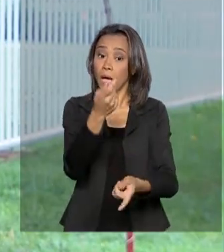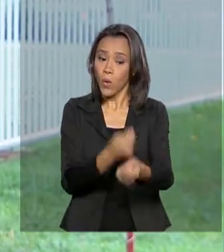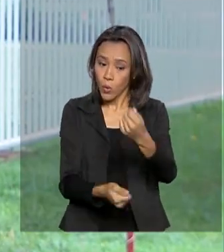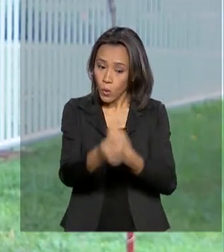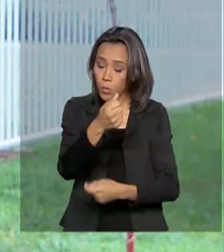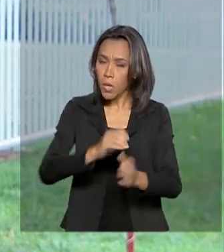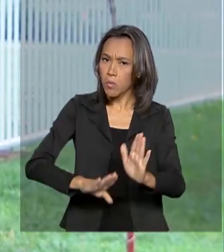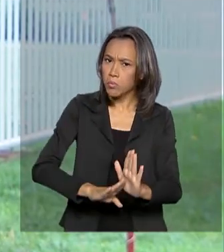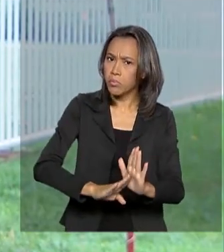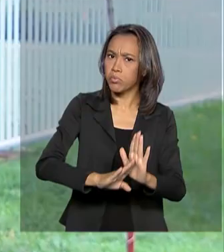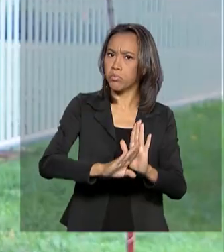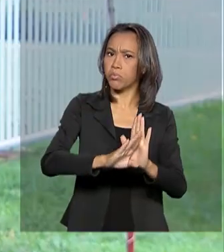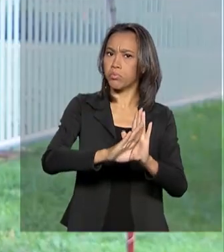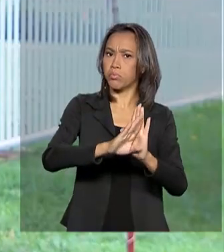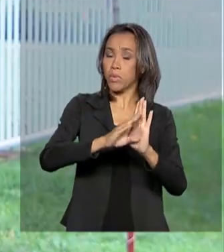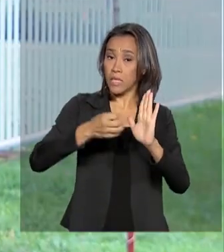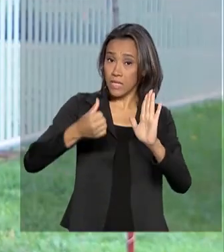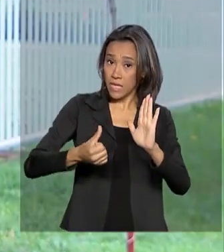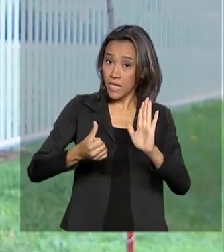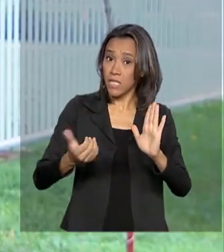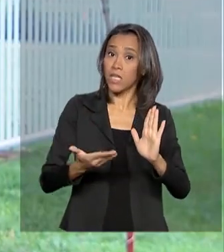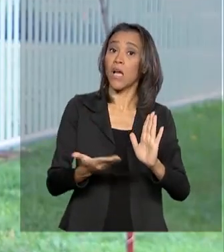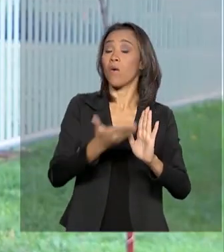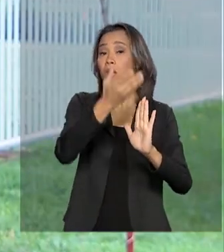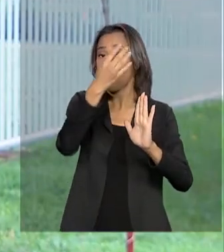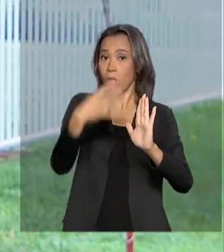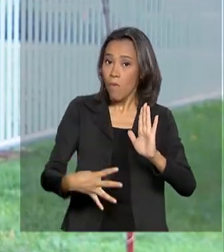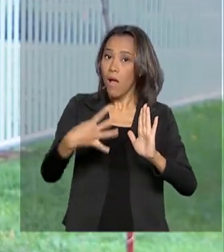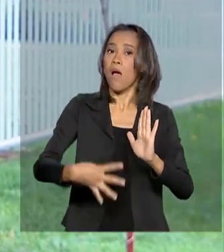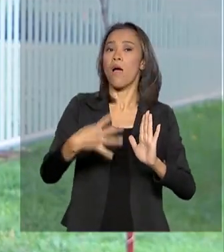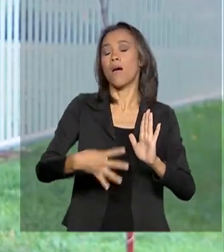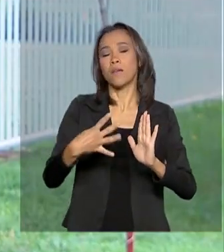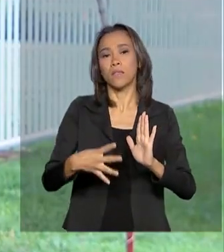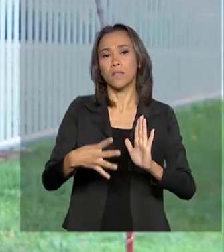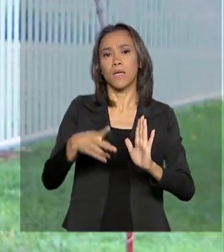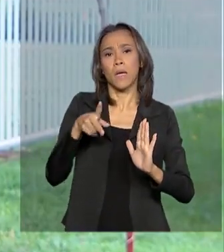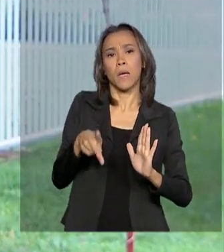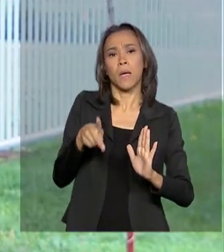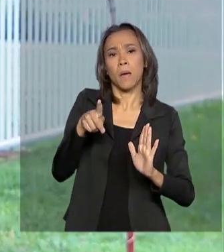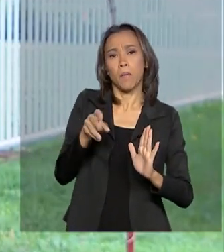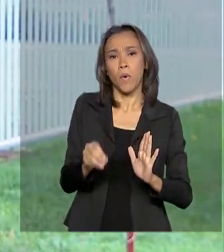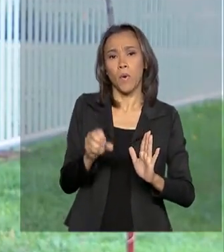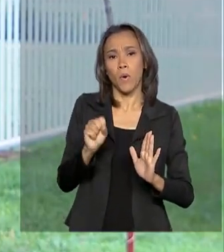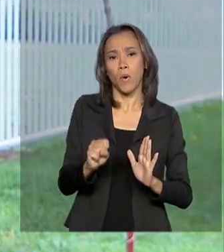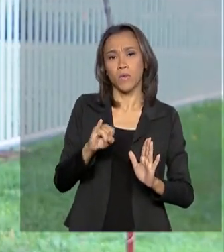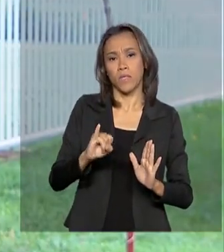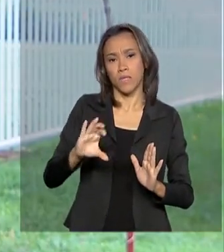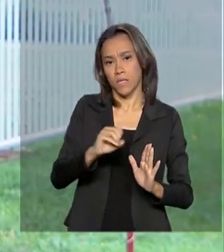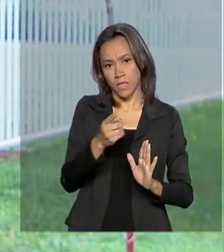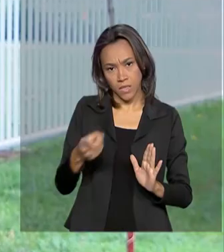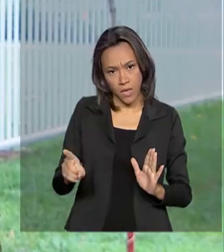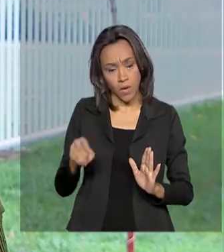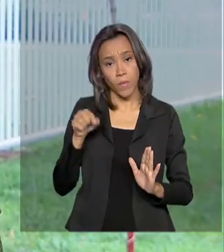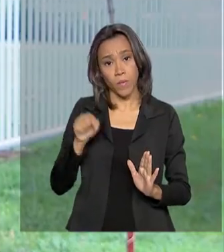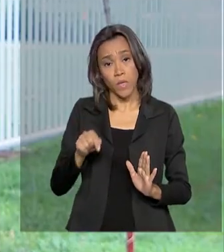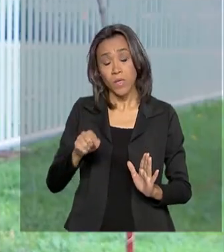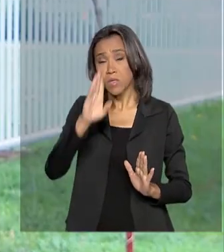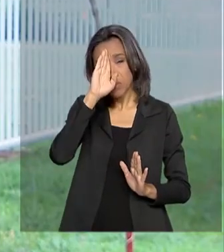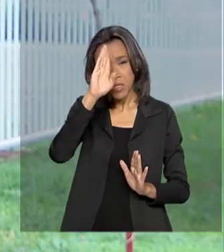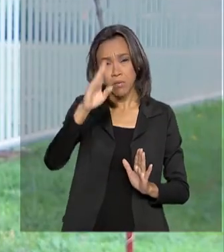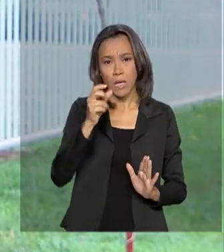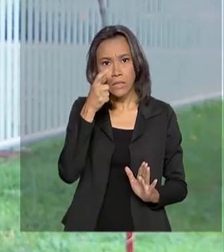Brasil subisse da sexta pra quarta posição entre os principais destinos de